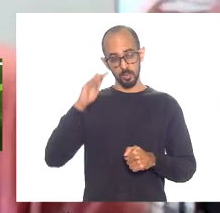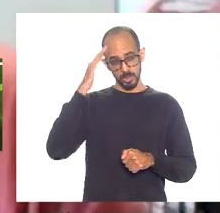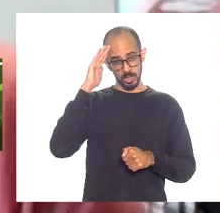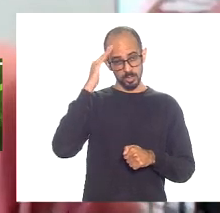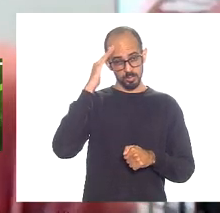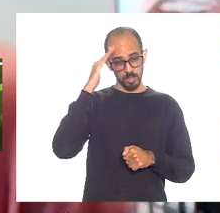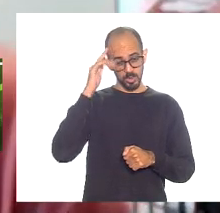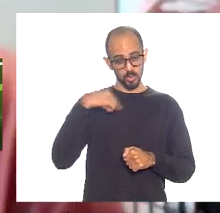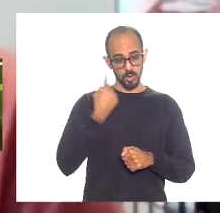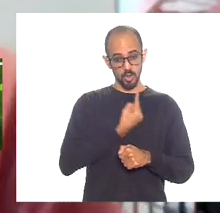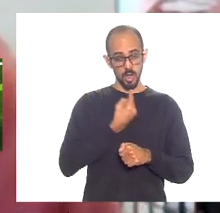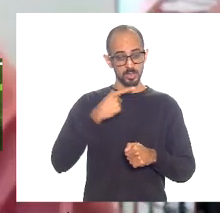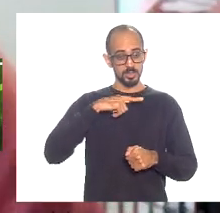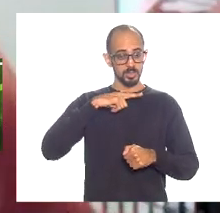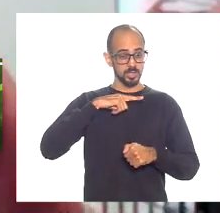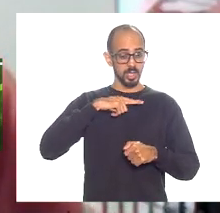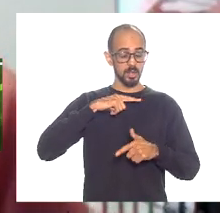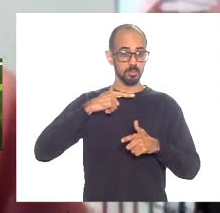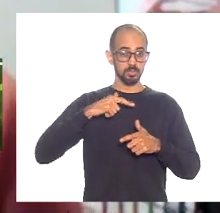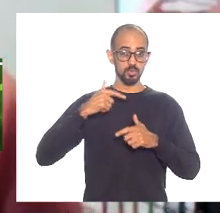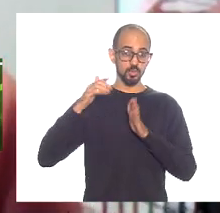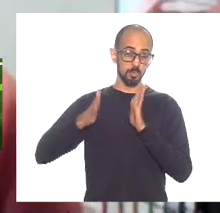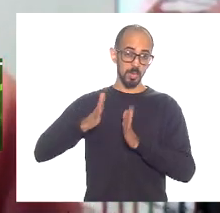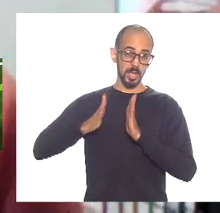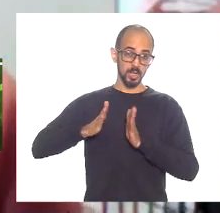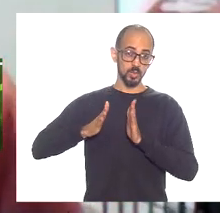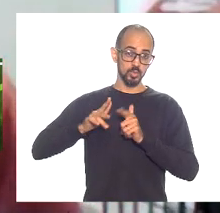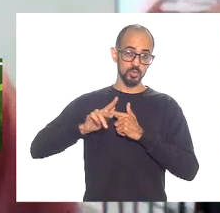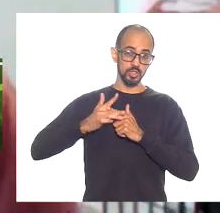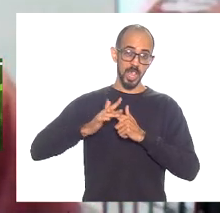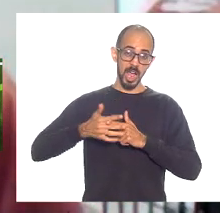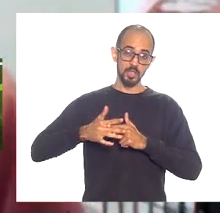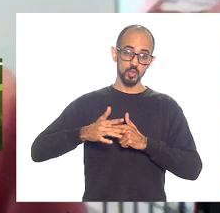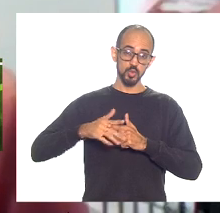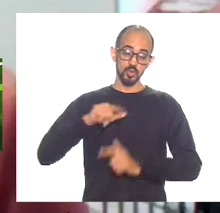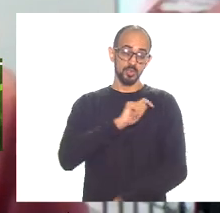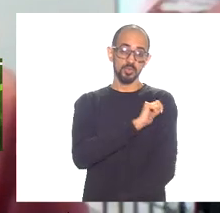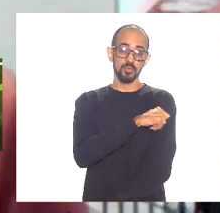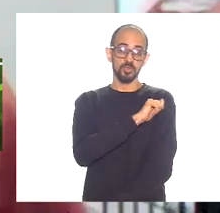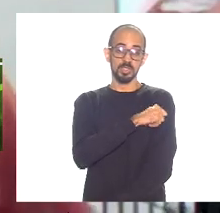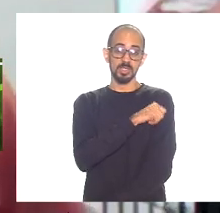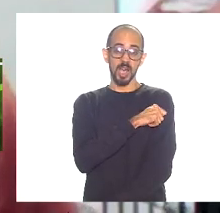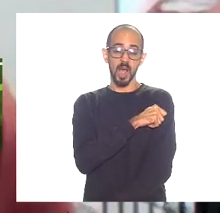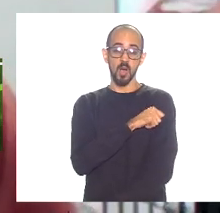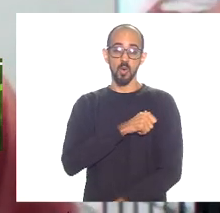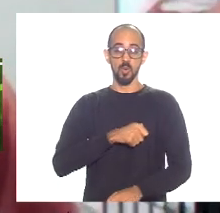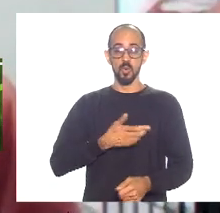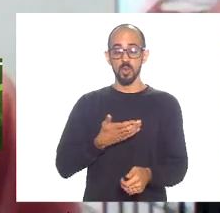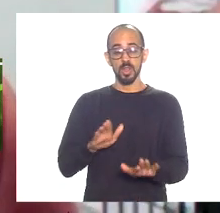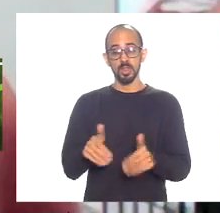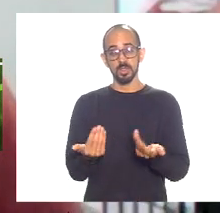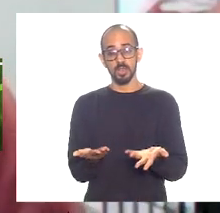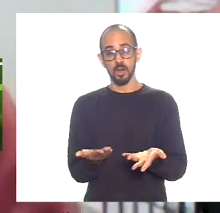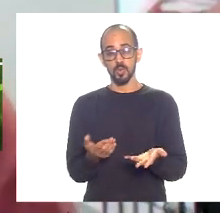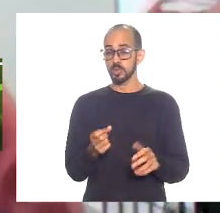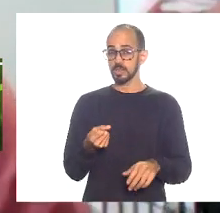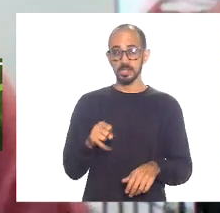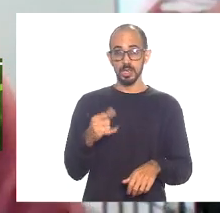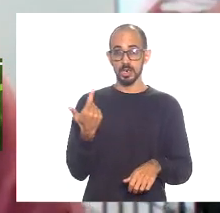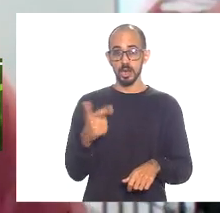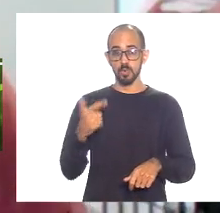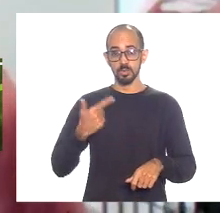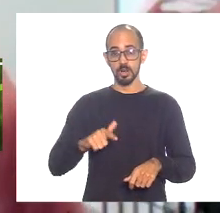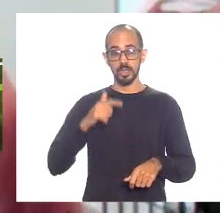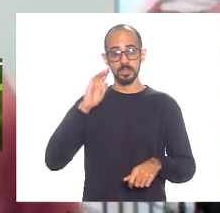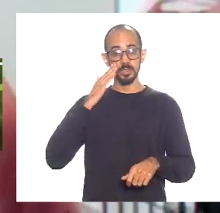a gente já vem de um período de ajuste fiscal muito duro para o conjunto dos serviços públicos porque de qualquer jeito se não houver esse